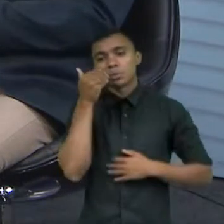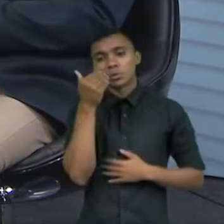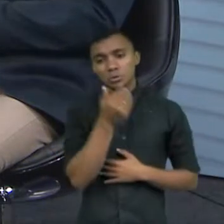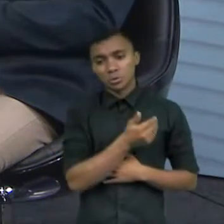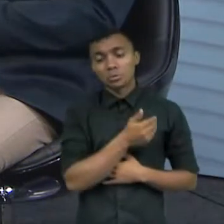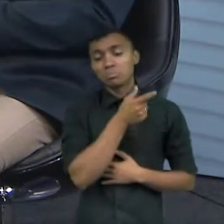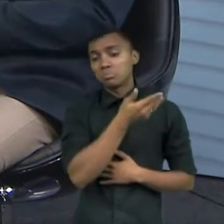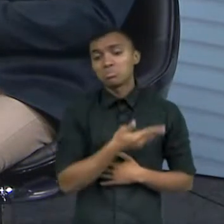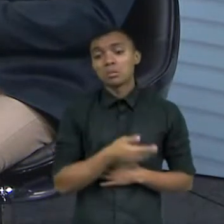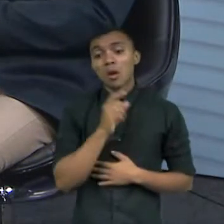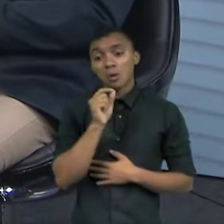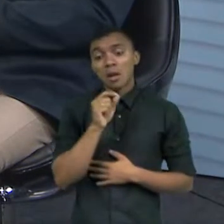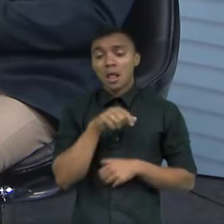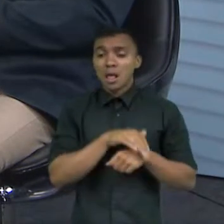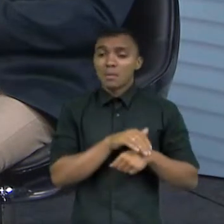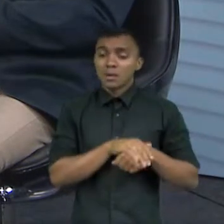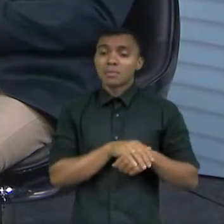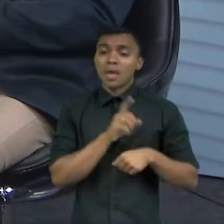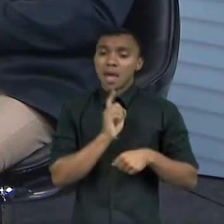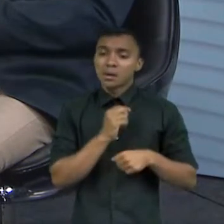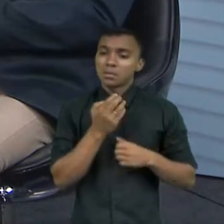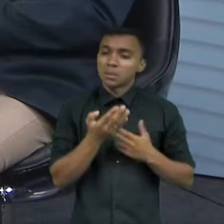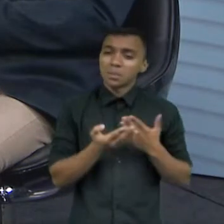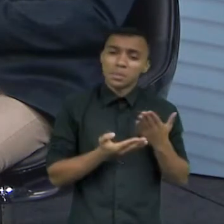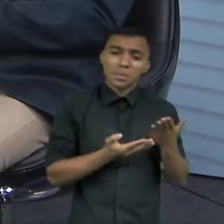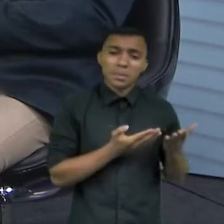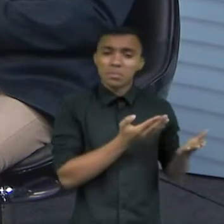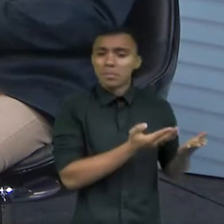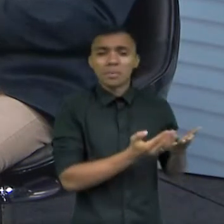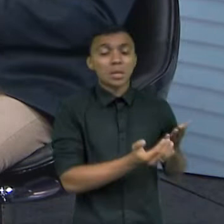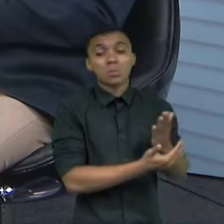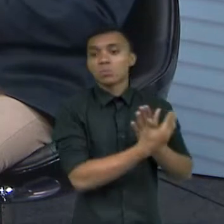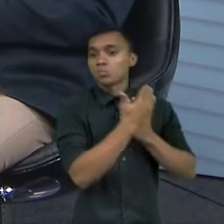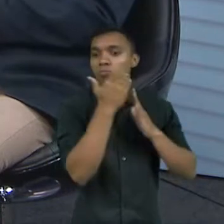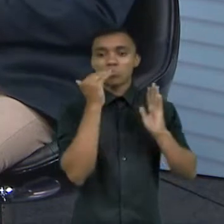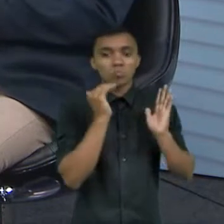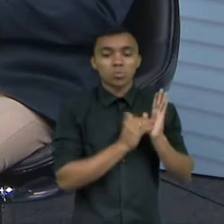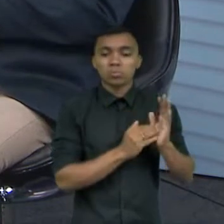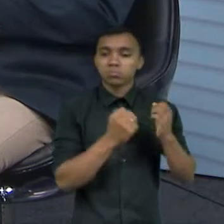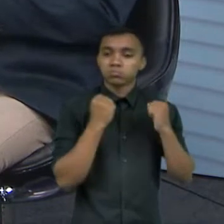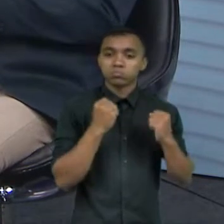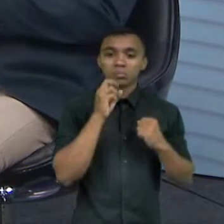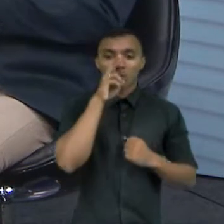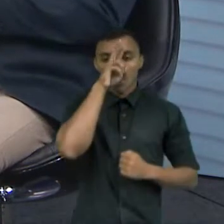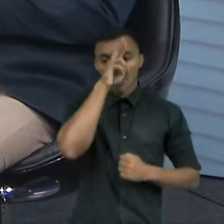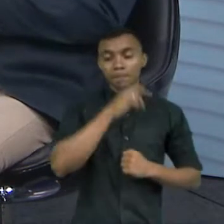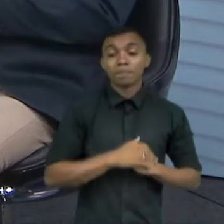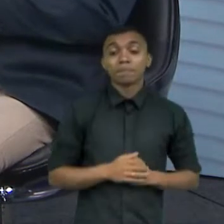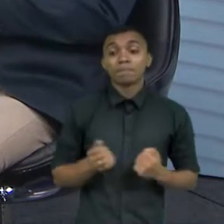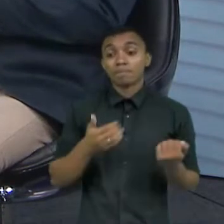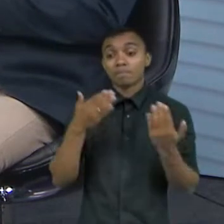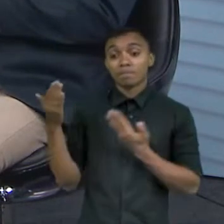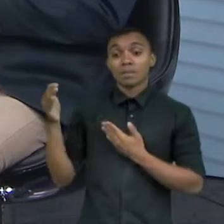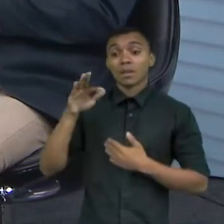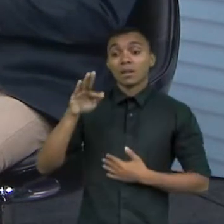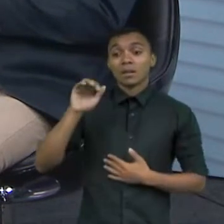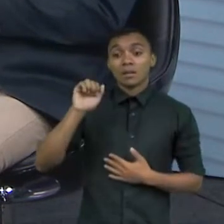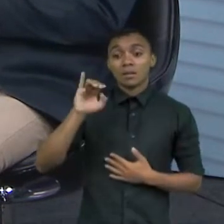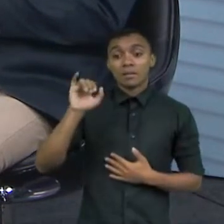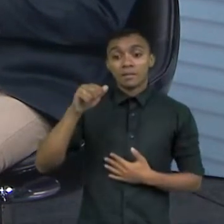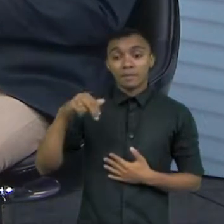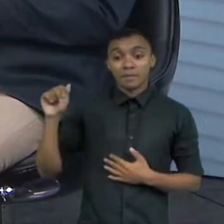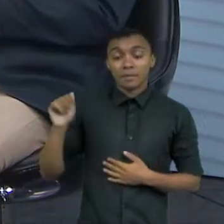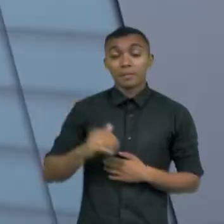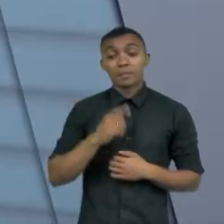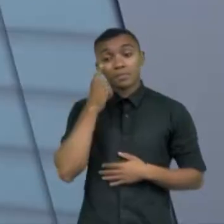multidisciplinar que ela faça o atendimento integral né mais intenso doutora Fabiana fará aqui comigo esse seu